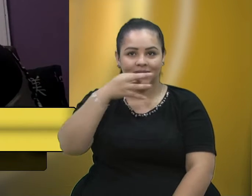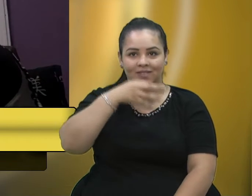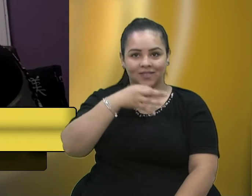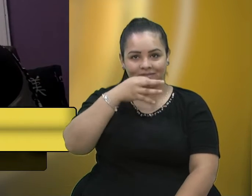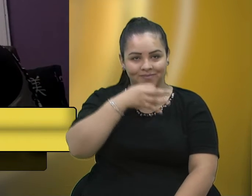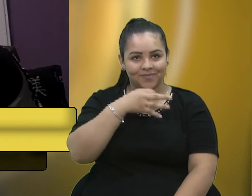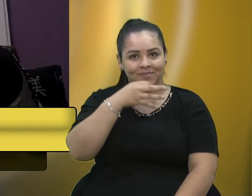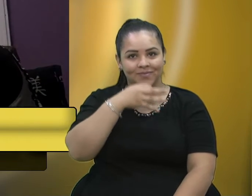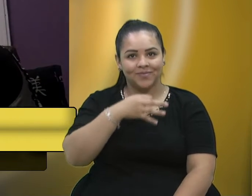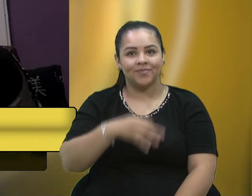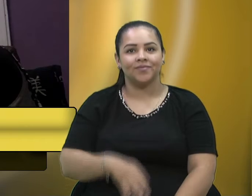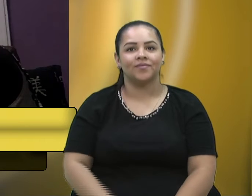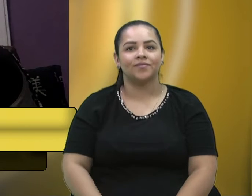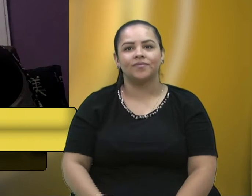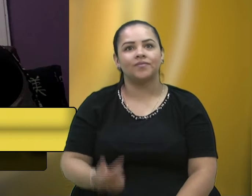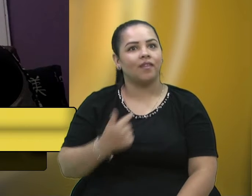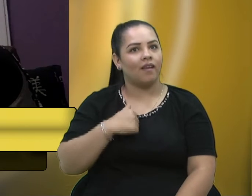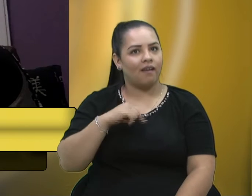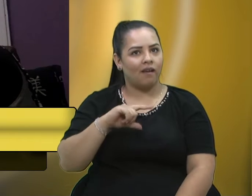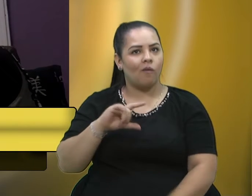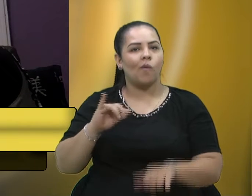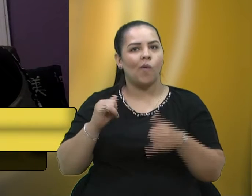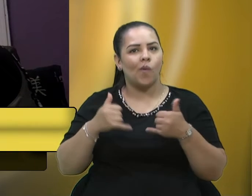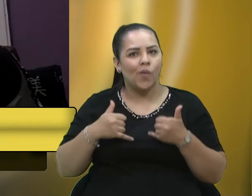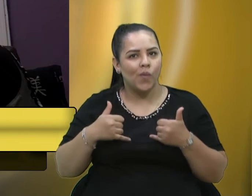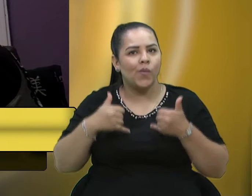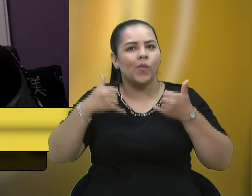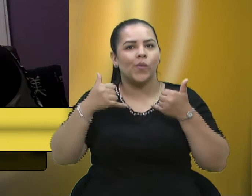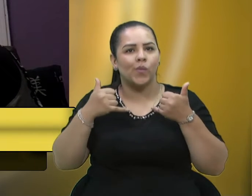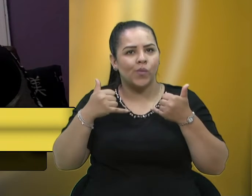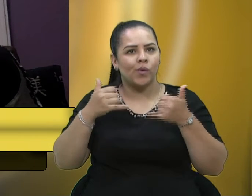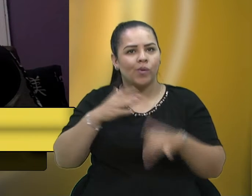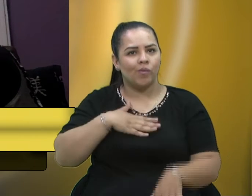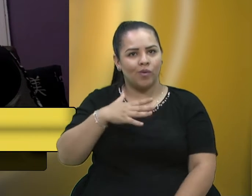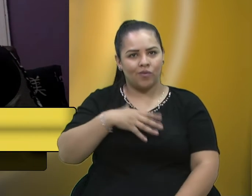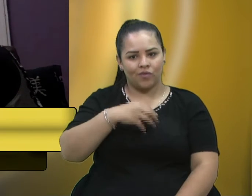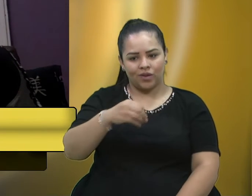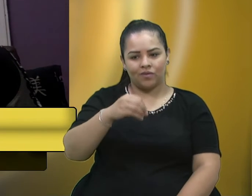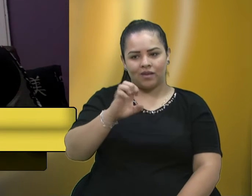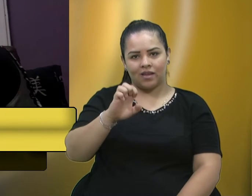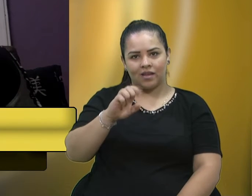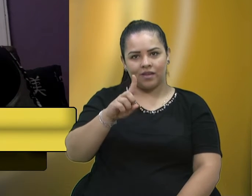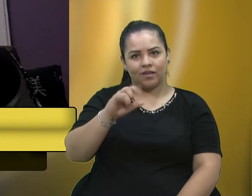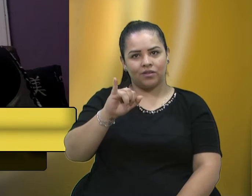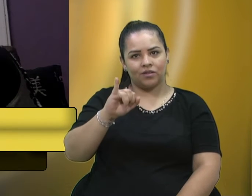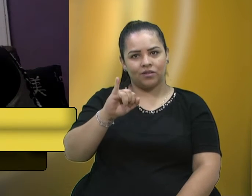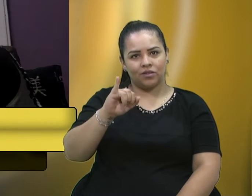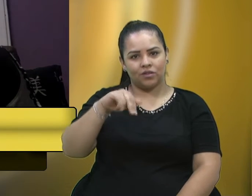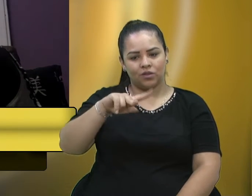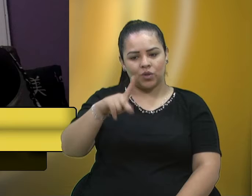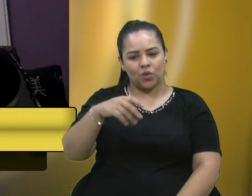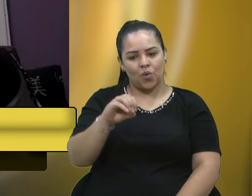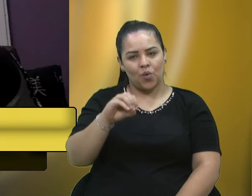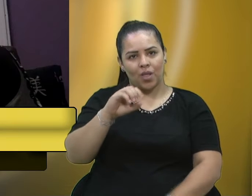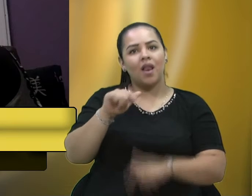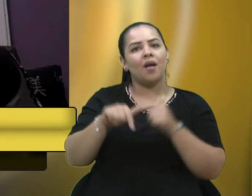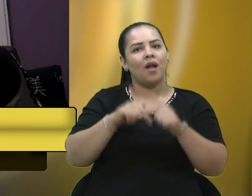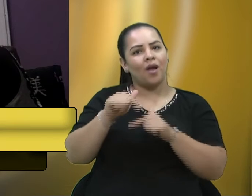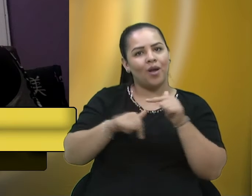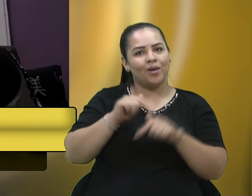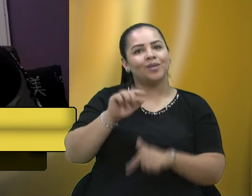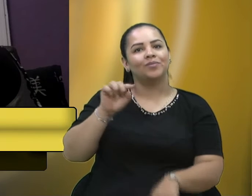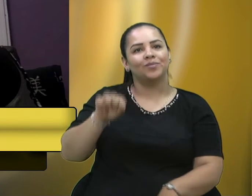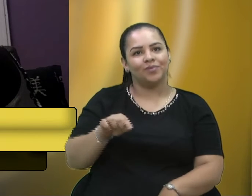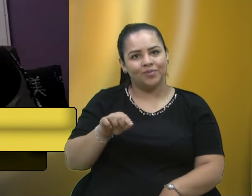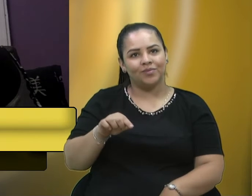onde tive orgulho de meu filho, o Edinho Soares, trabalhar aí na Rádio Caxias, onde